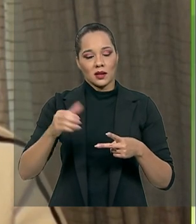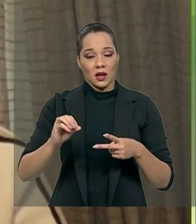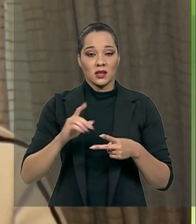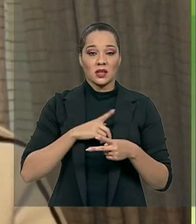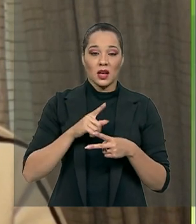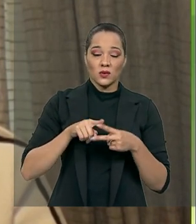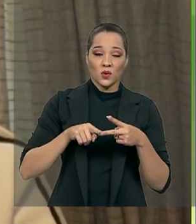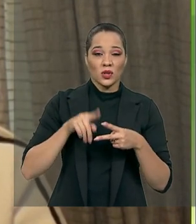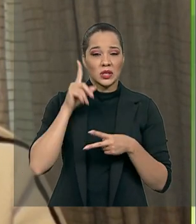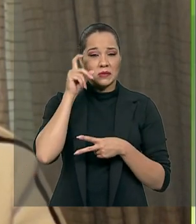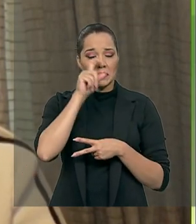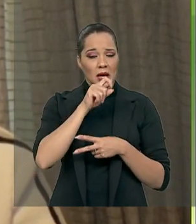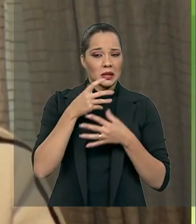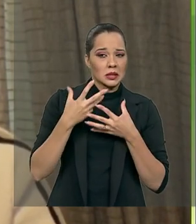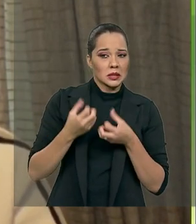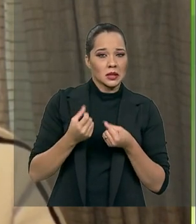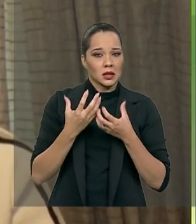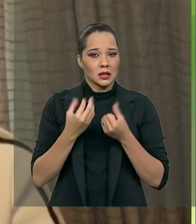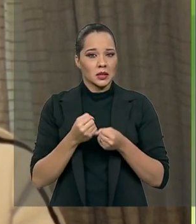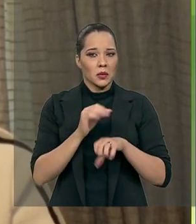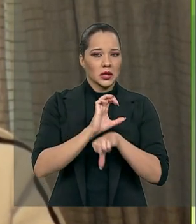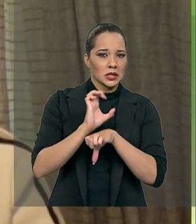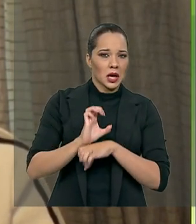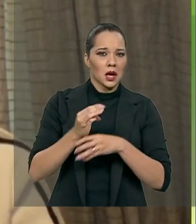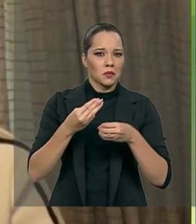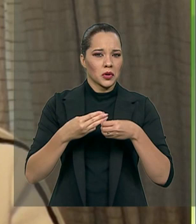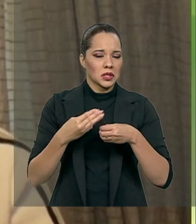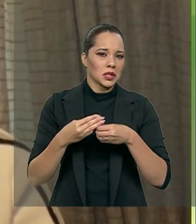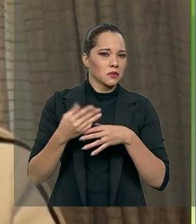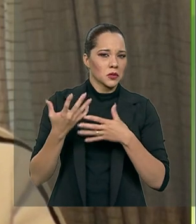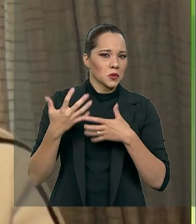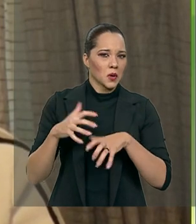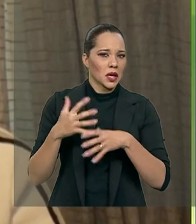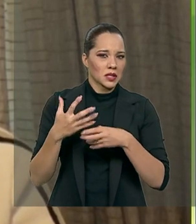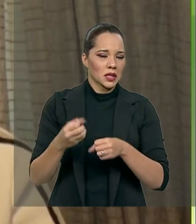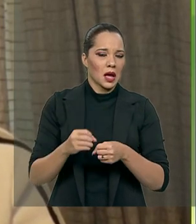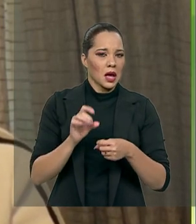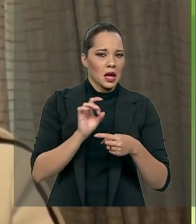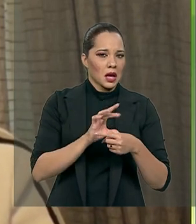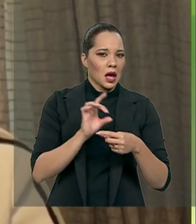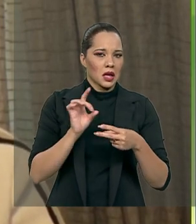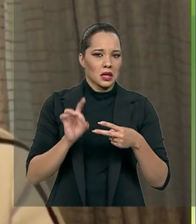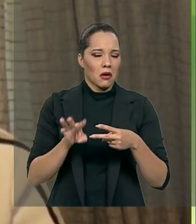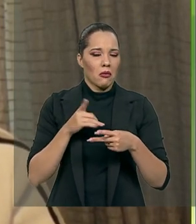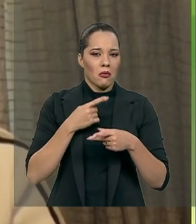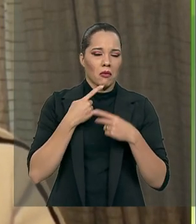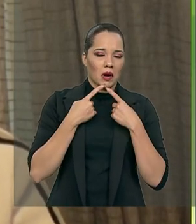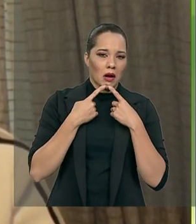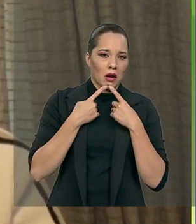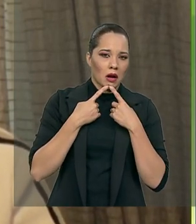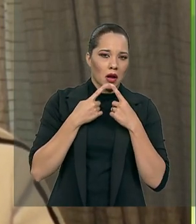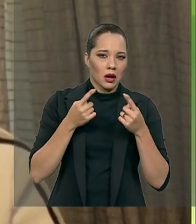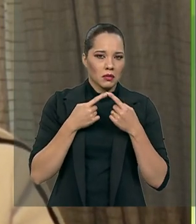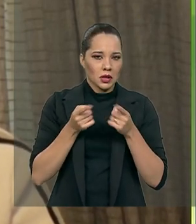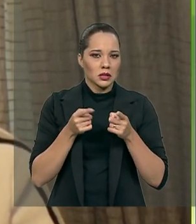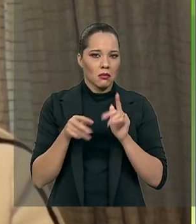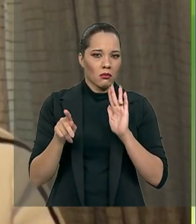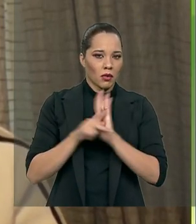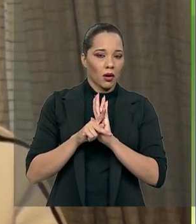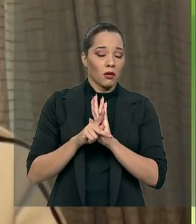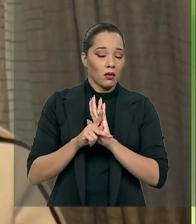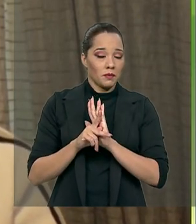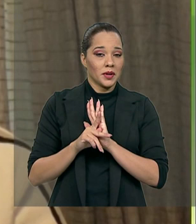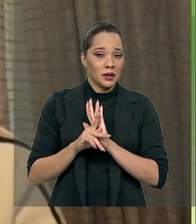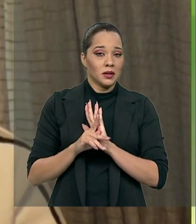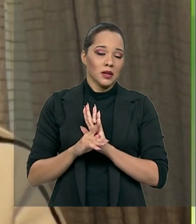dificuldade de aceitação pelos estados, pelos municípios, cada um com as suas queixas específicas,